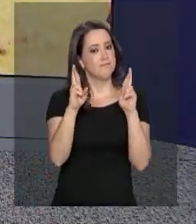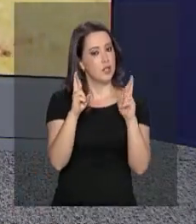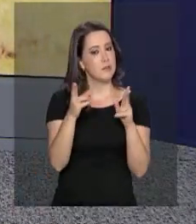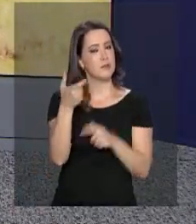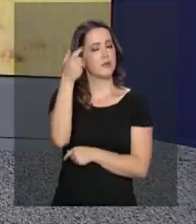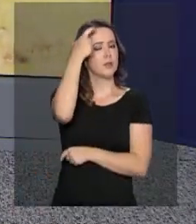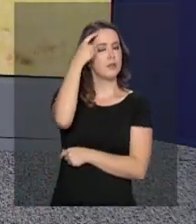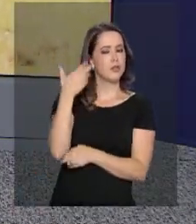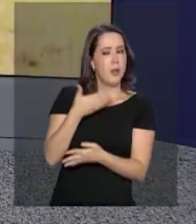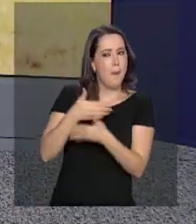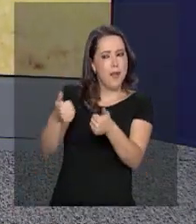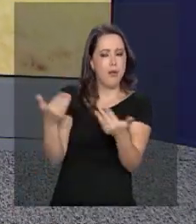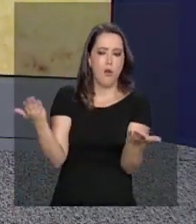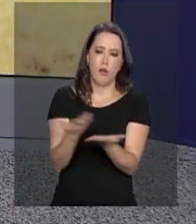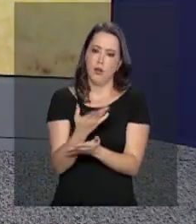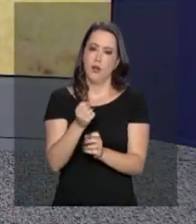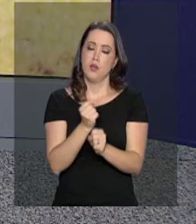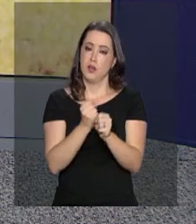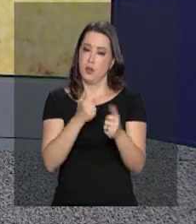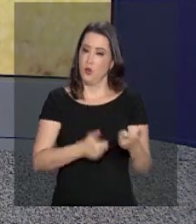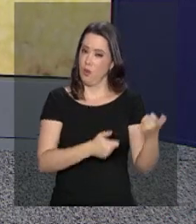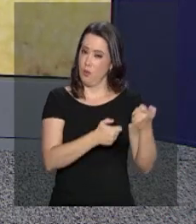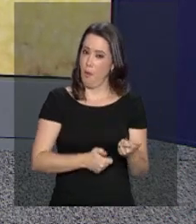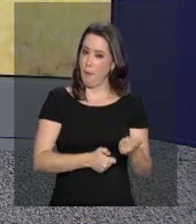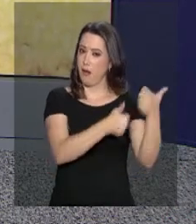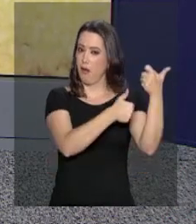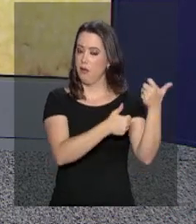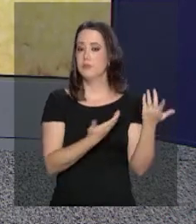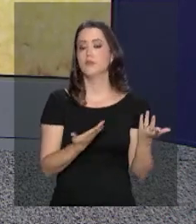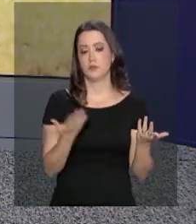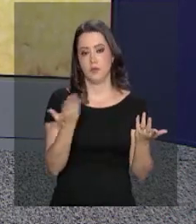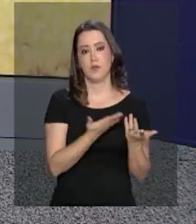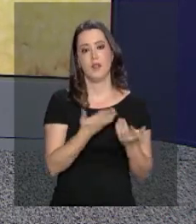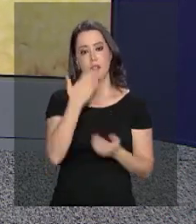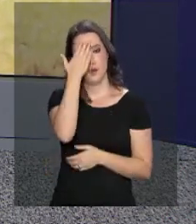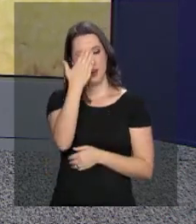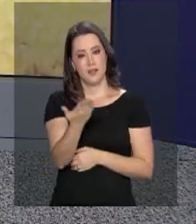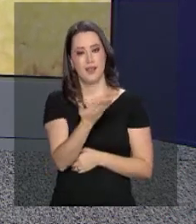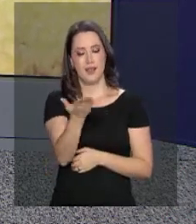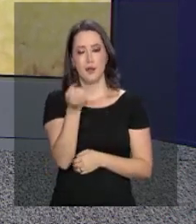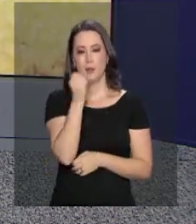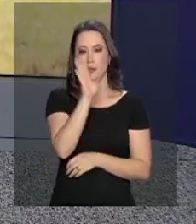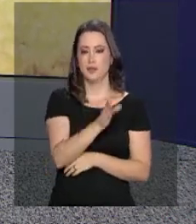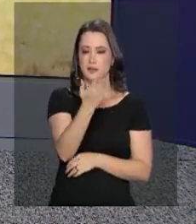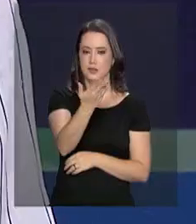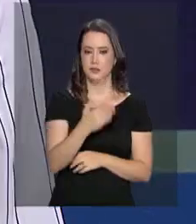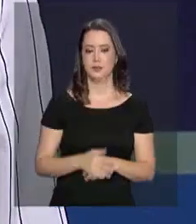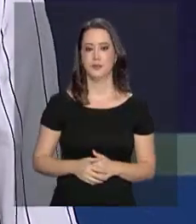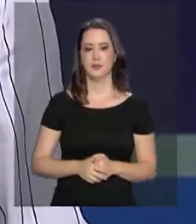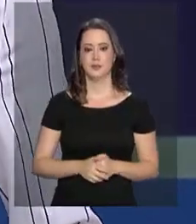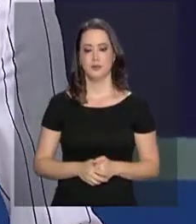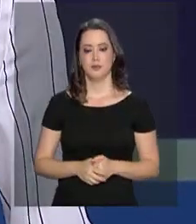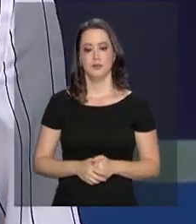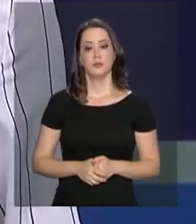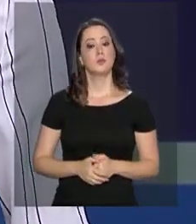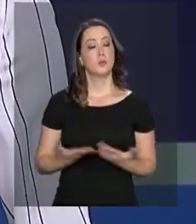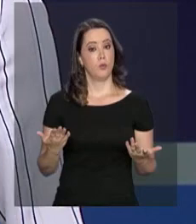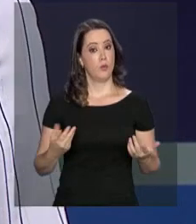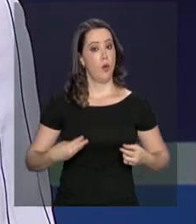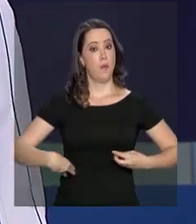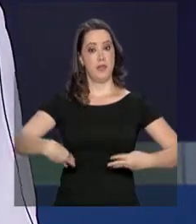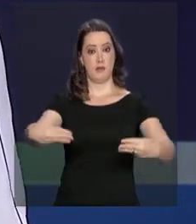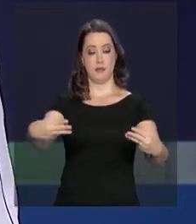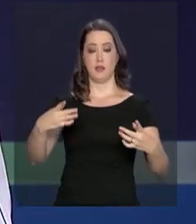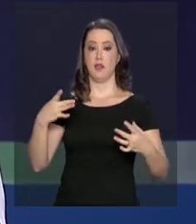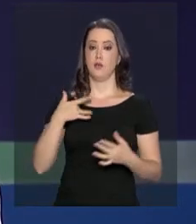seja maior agora no ano novo. Obrigada pelas informações, Daniela e Diego. Uma boa tarde para vocês. O Ministério da